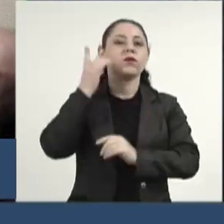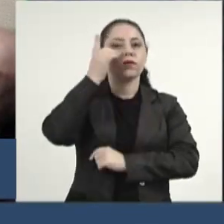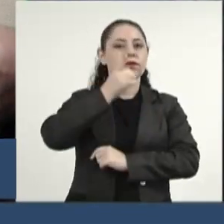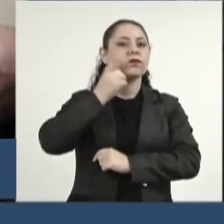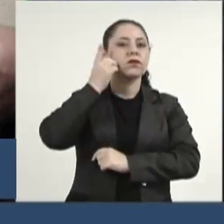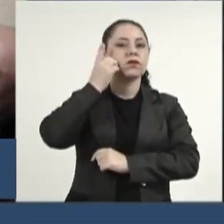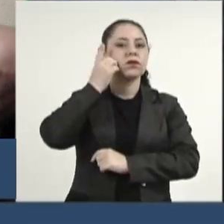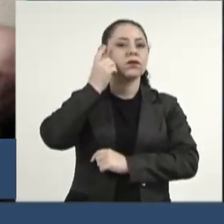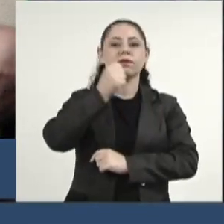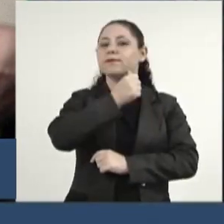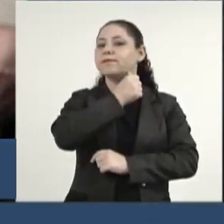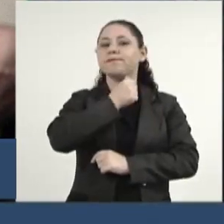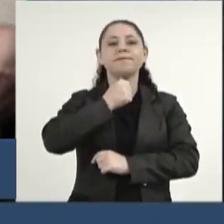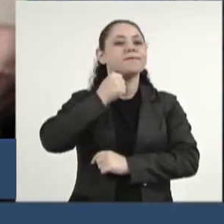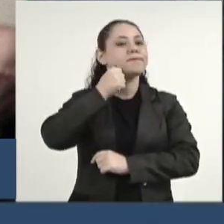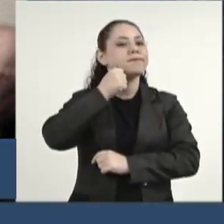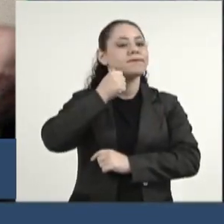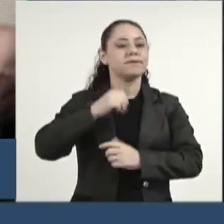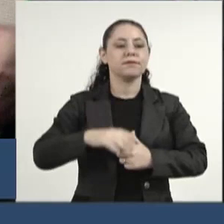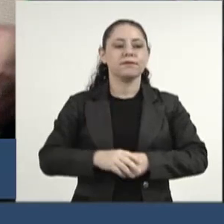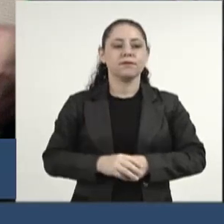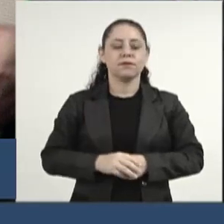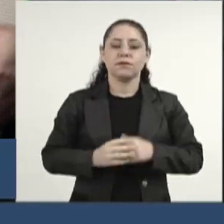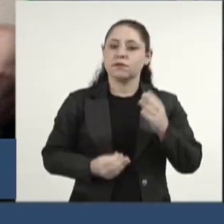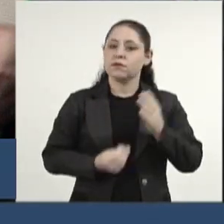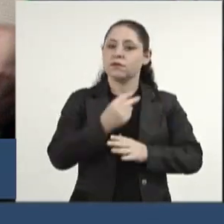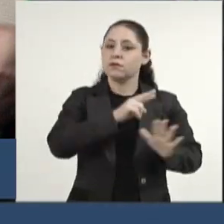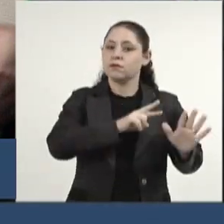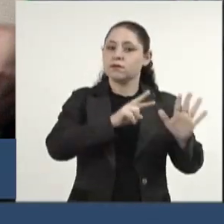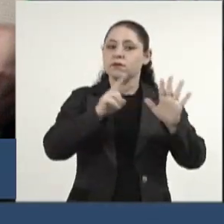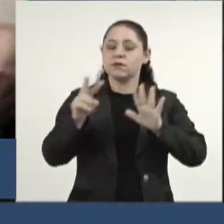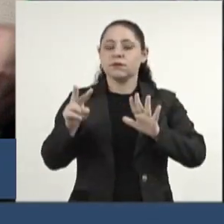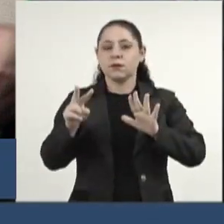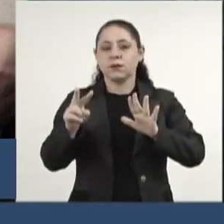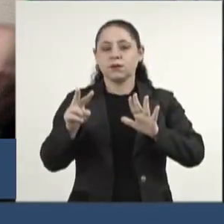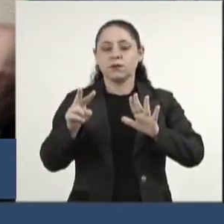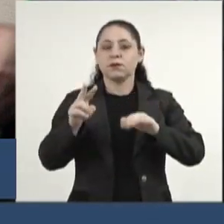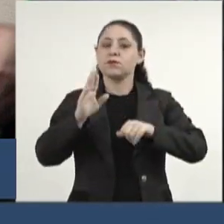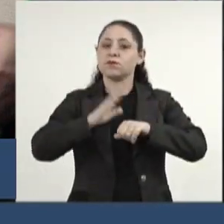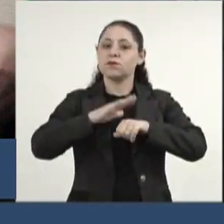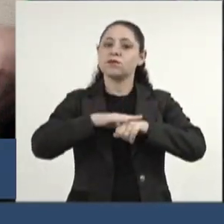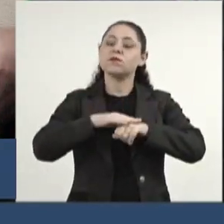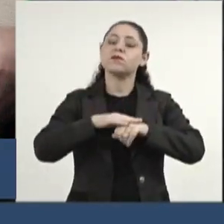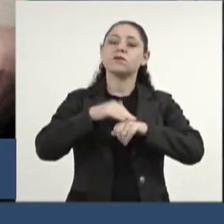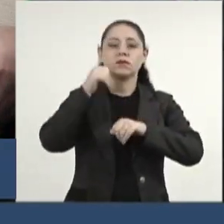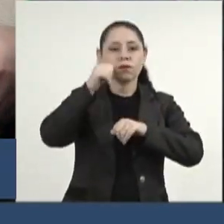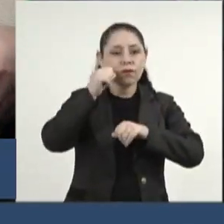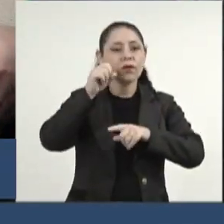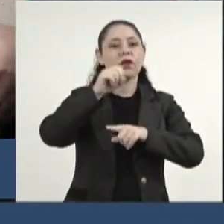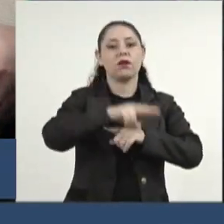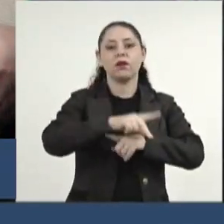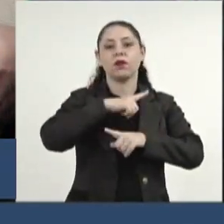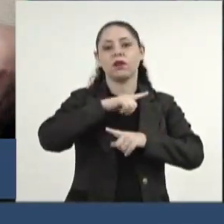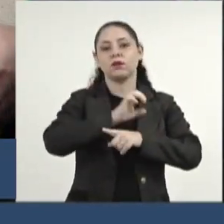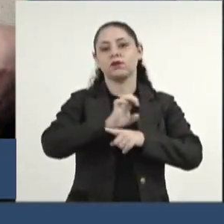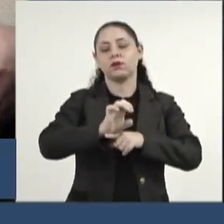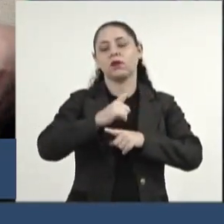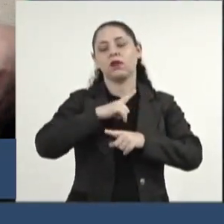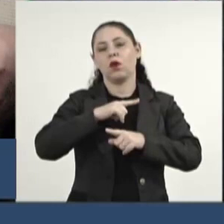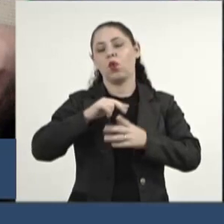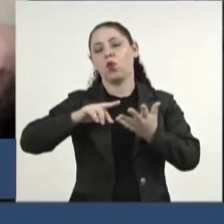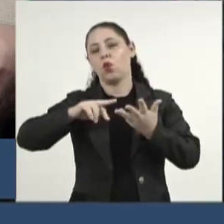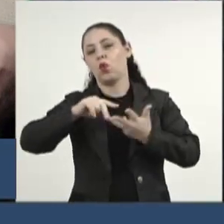deputado Antônio Vaz. Institui a semana e emprega mais mulheres no âmbito do estado de Mato Grosso do Sul e de altas